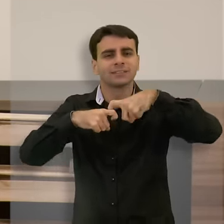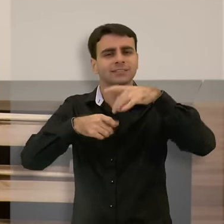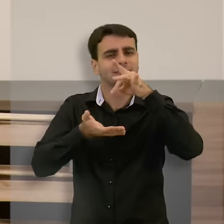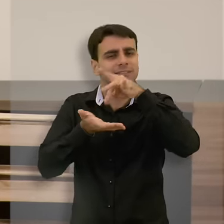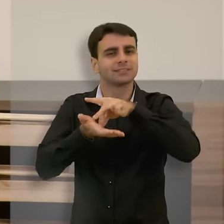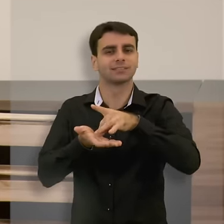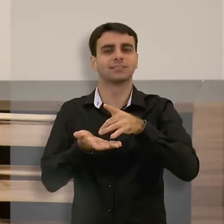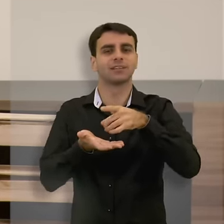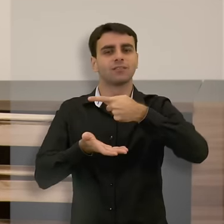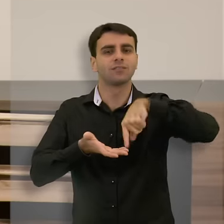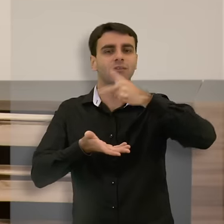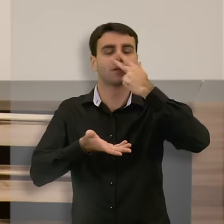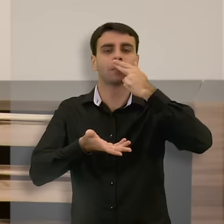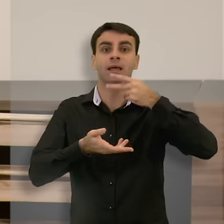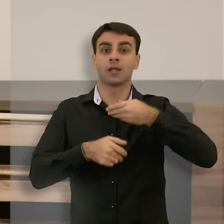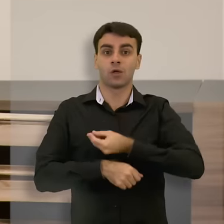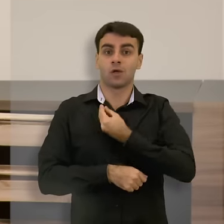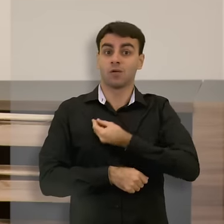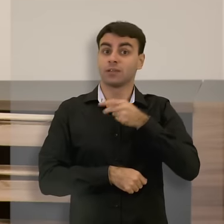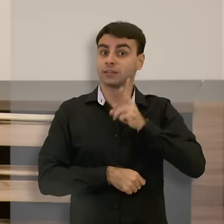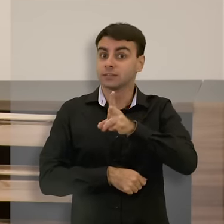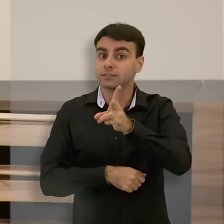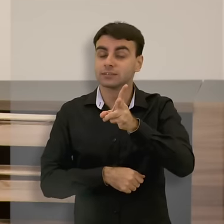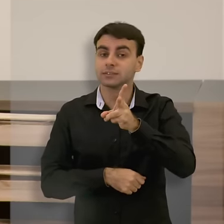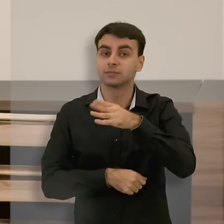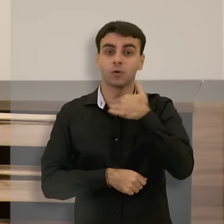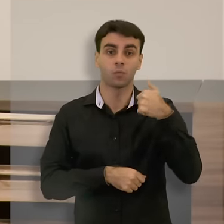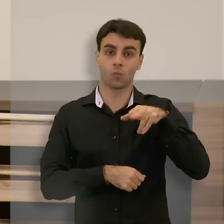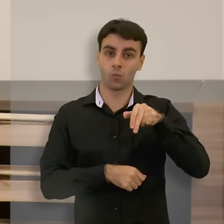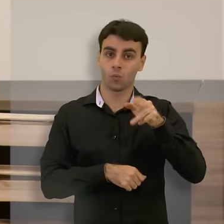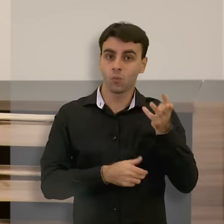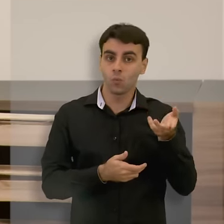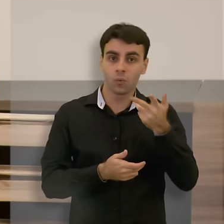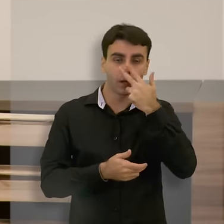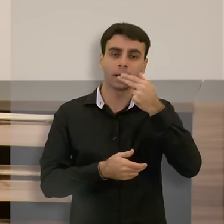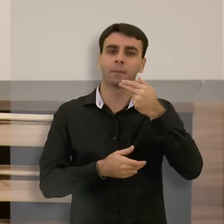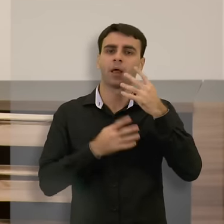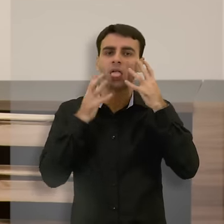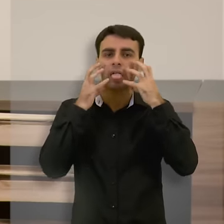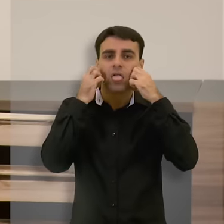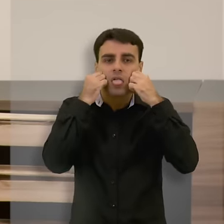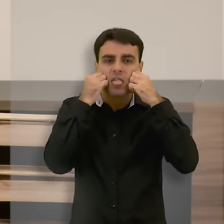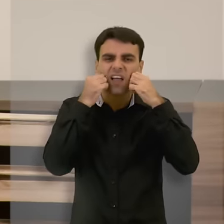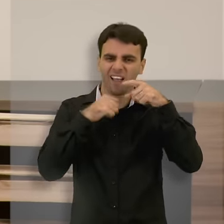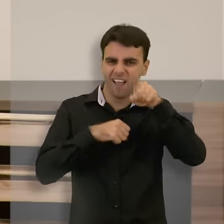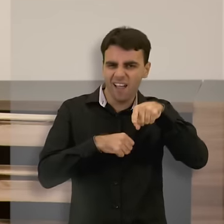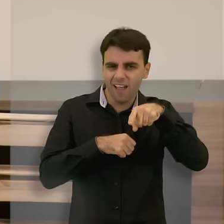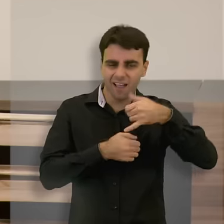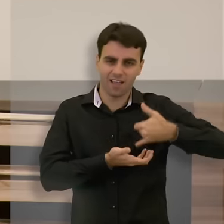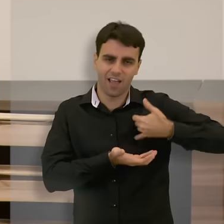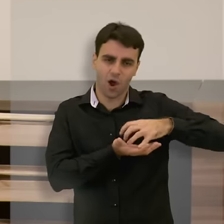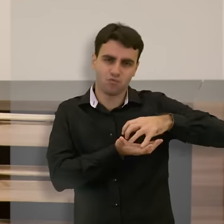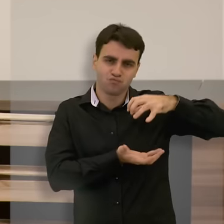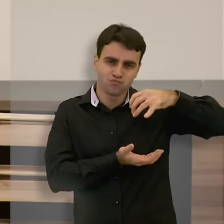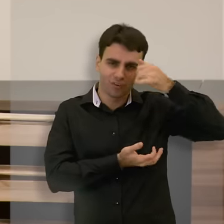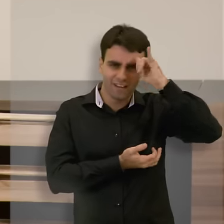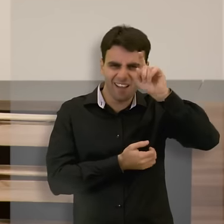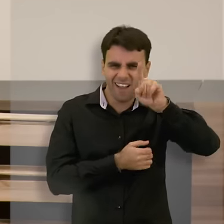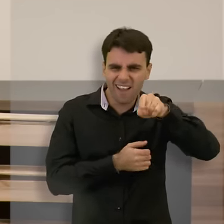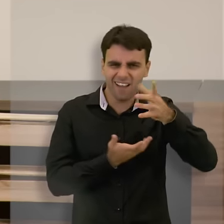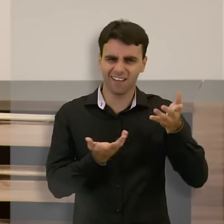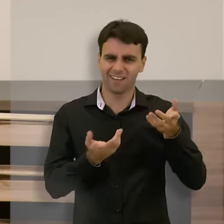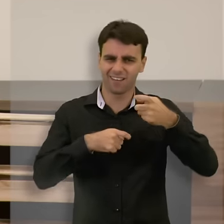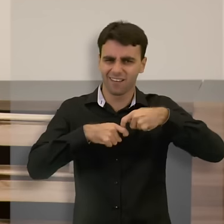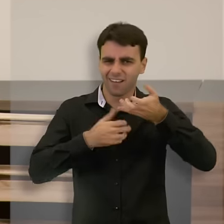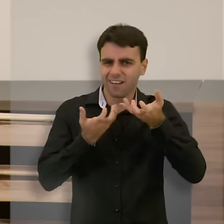que nos torne imortais ou que impeça com que nós envelhecemos? Será que é esse tipo de medicina que a gente está